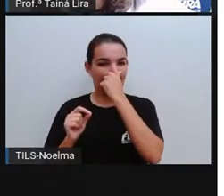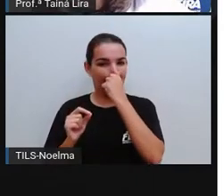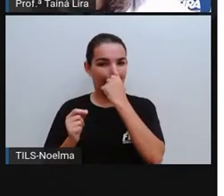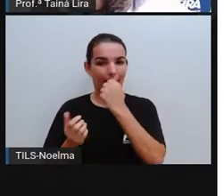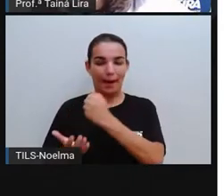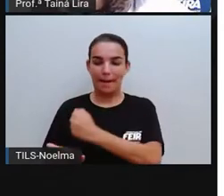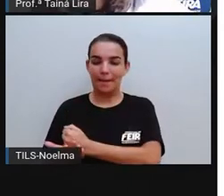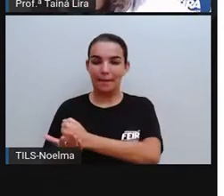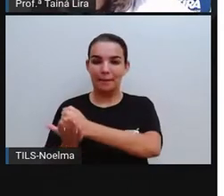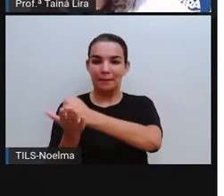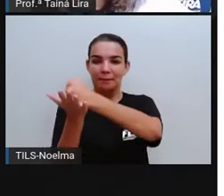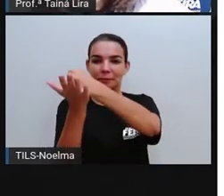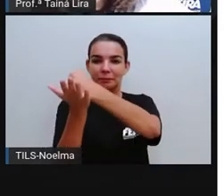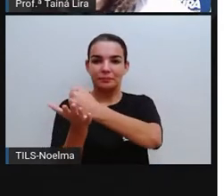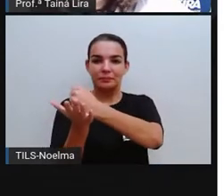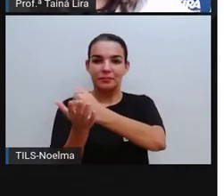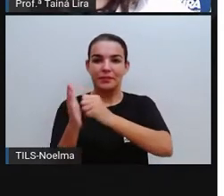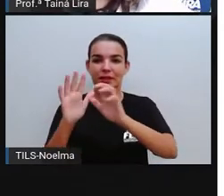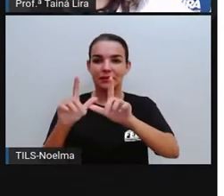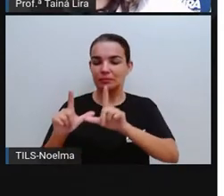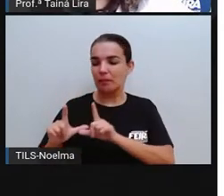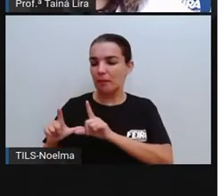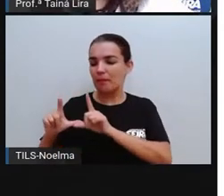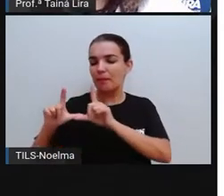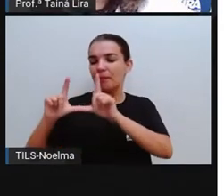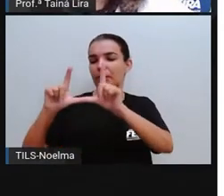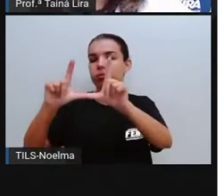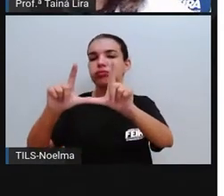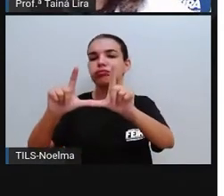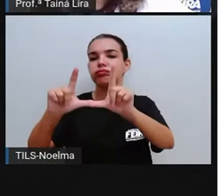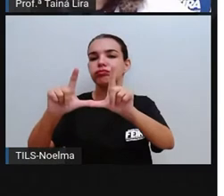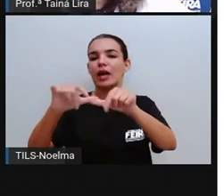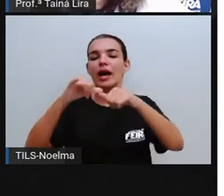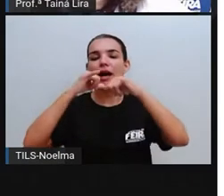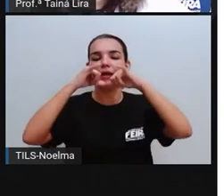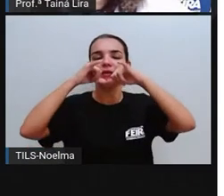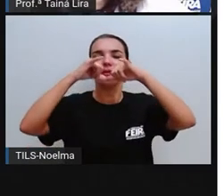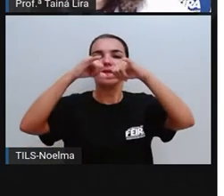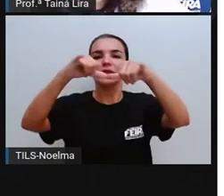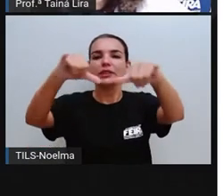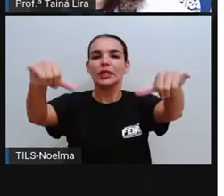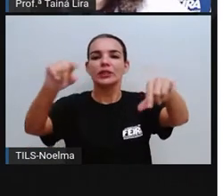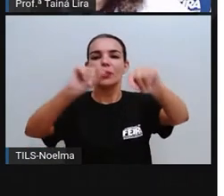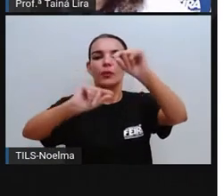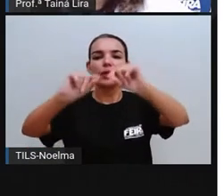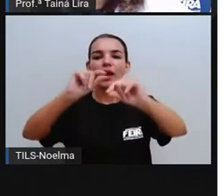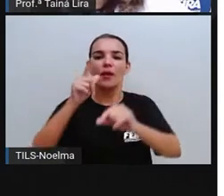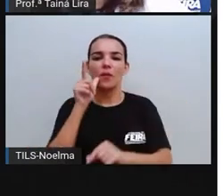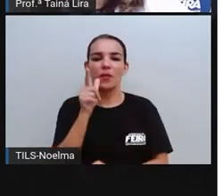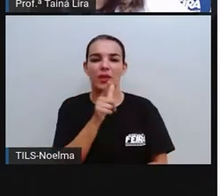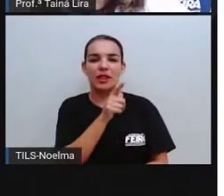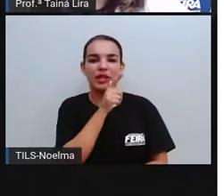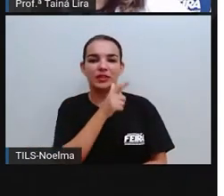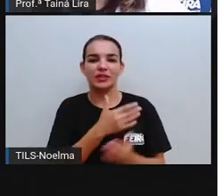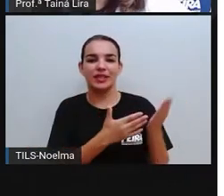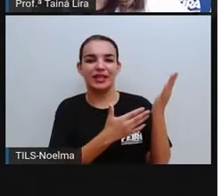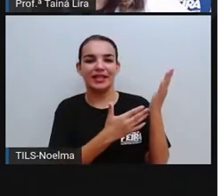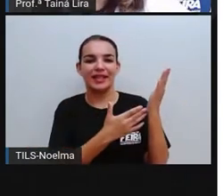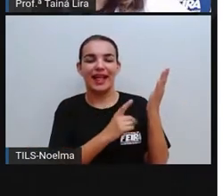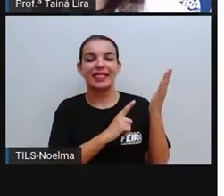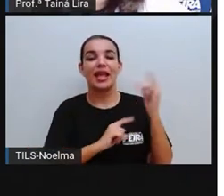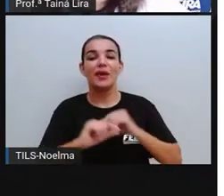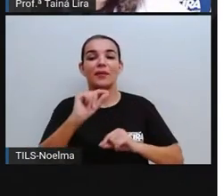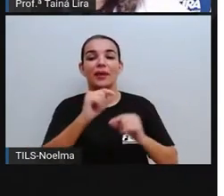sendo anunciado aí os lanches, né? Então, ó, o próprio